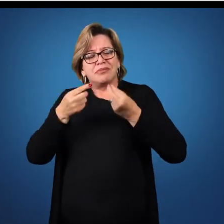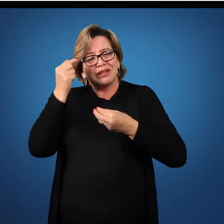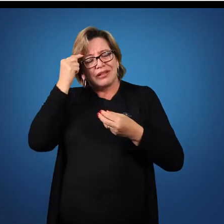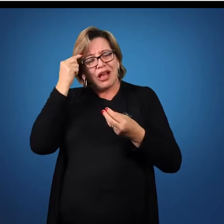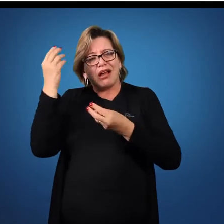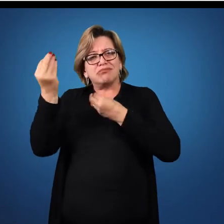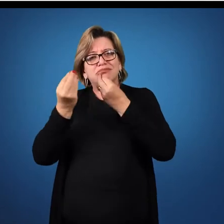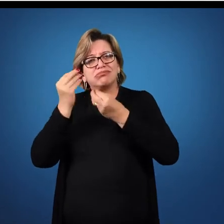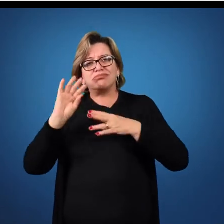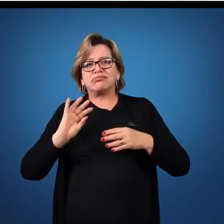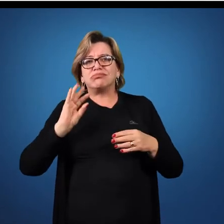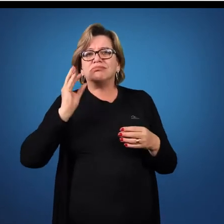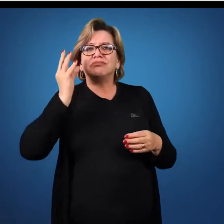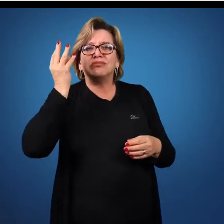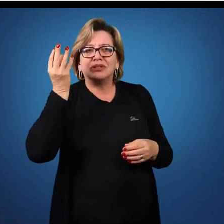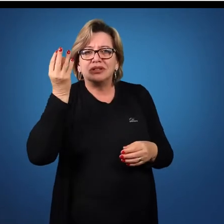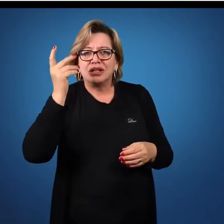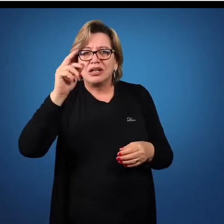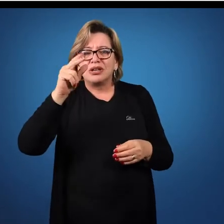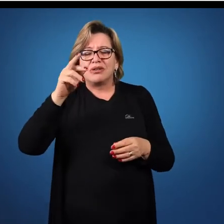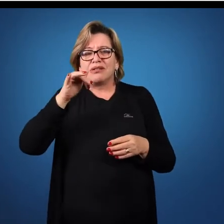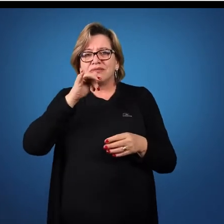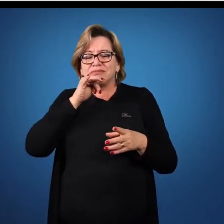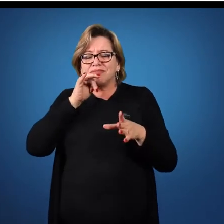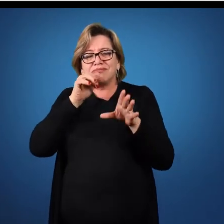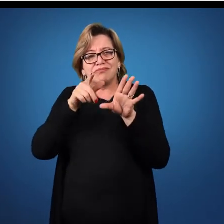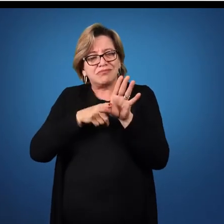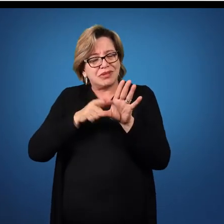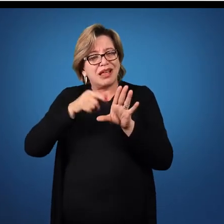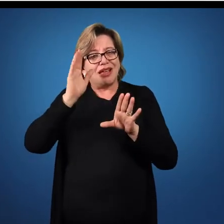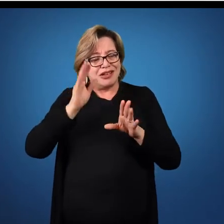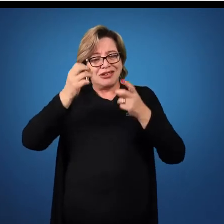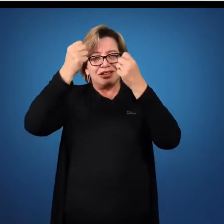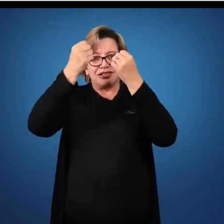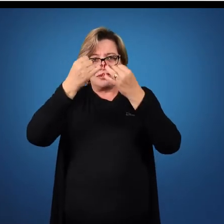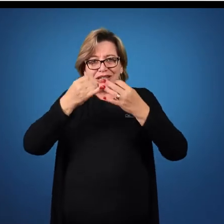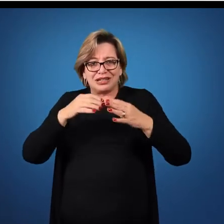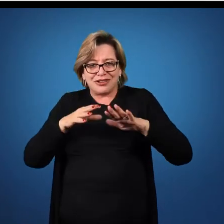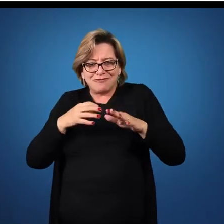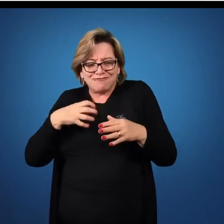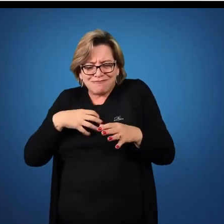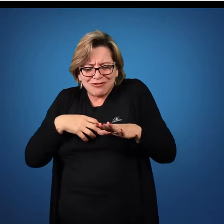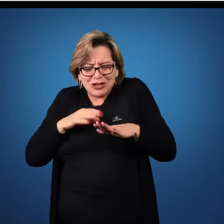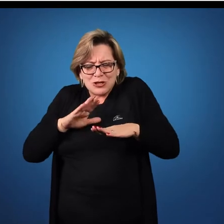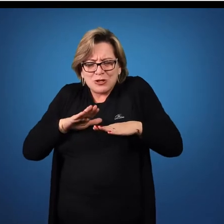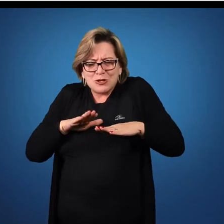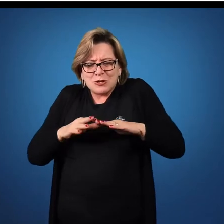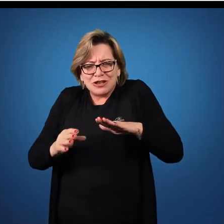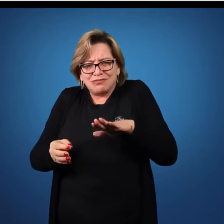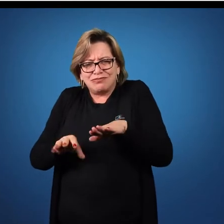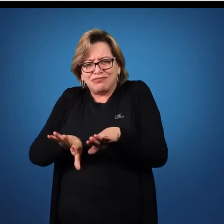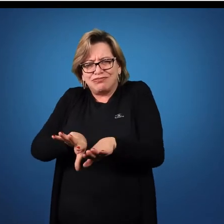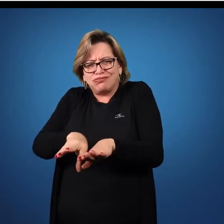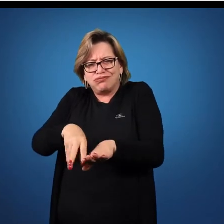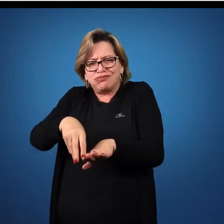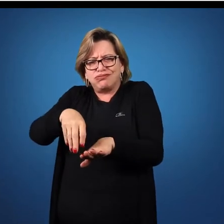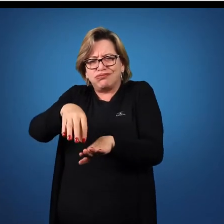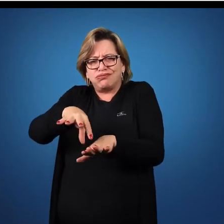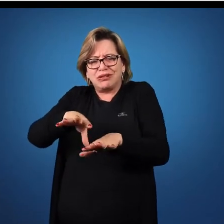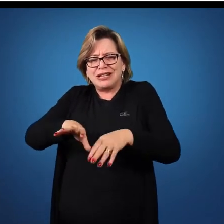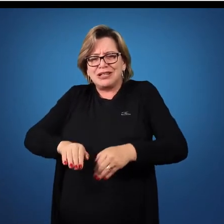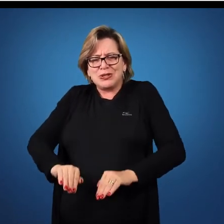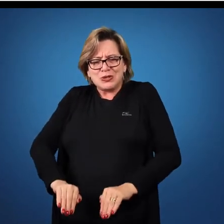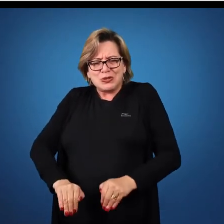acontecem. Como o exemplo do pé que eu dei anteriormente, que ele vai sentindo e vai subindo pela perna